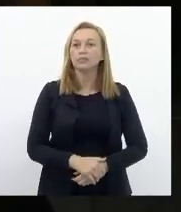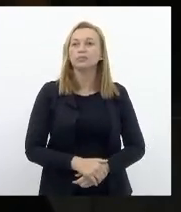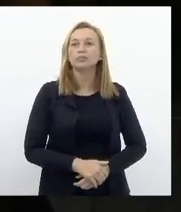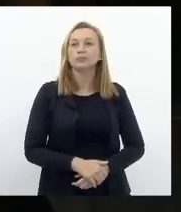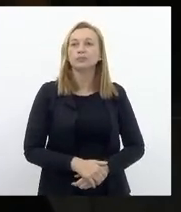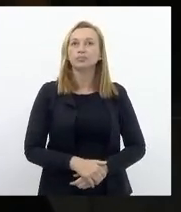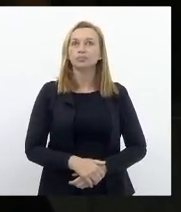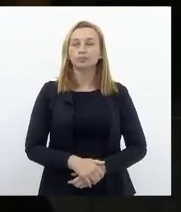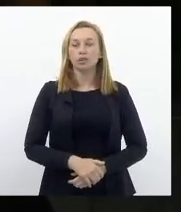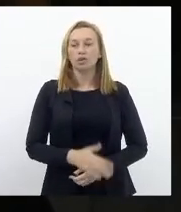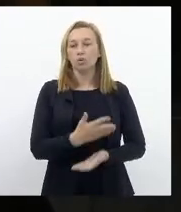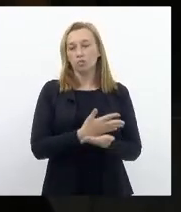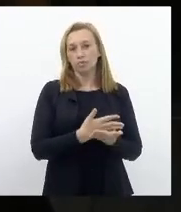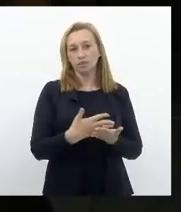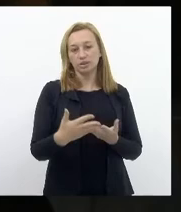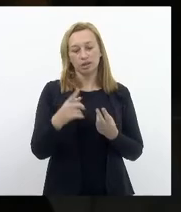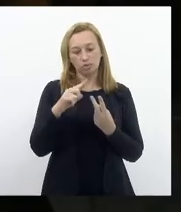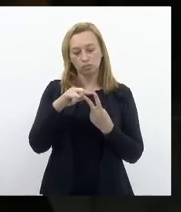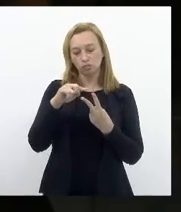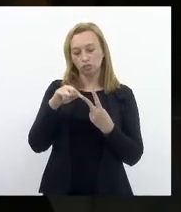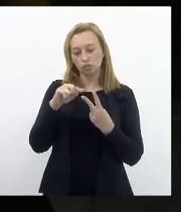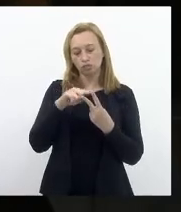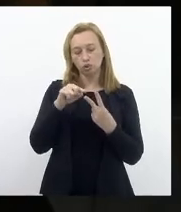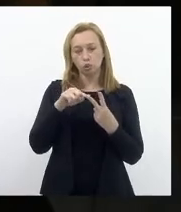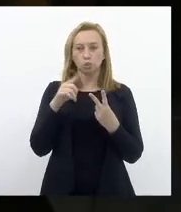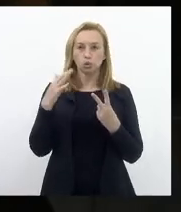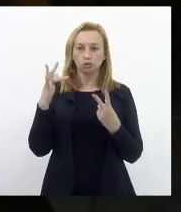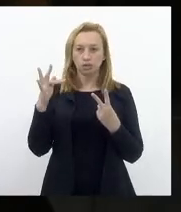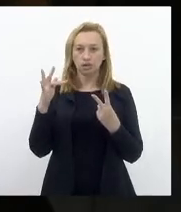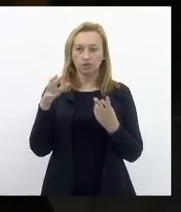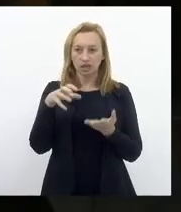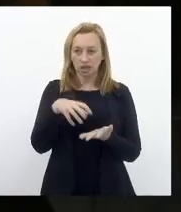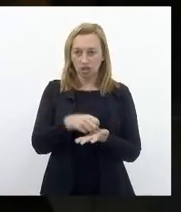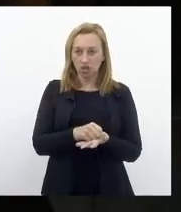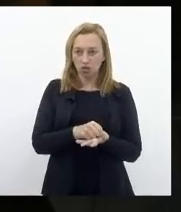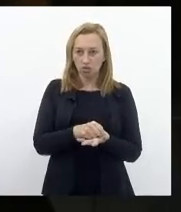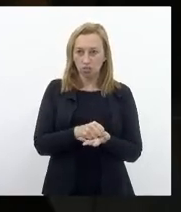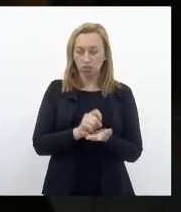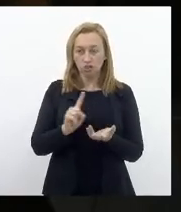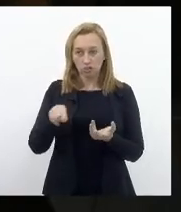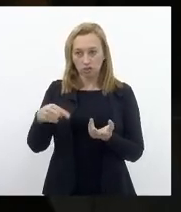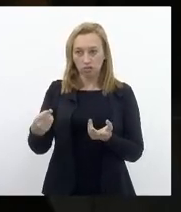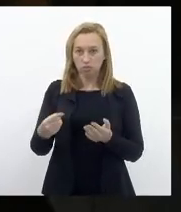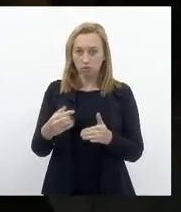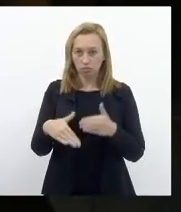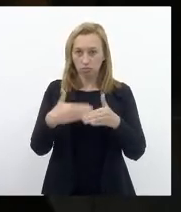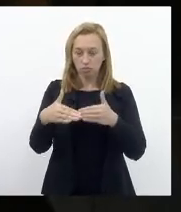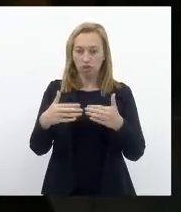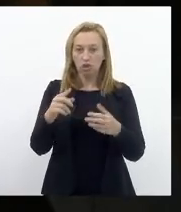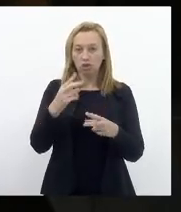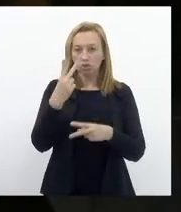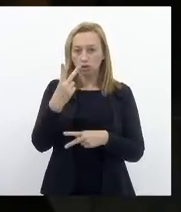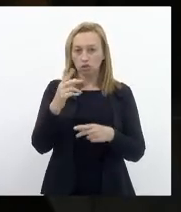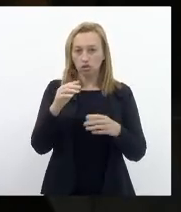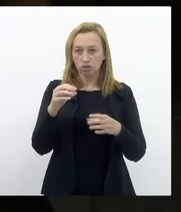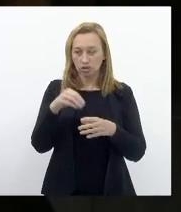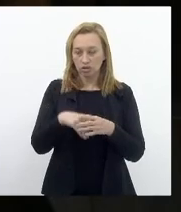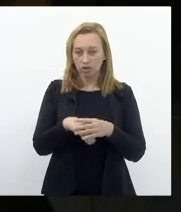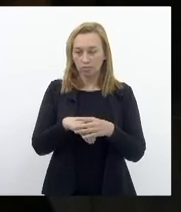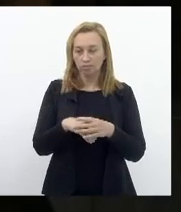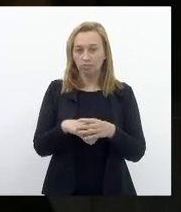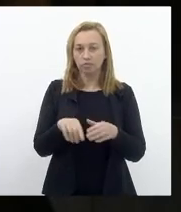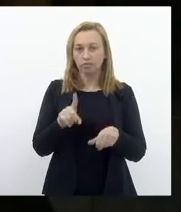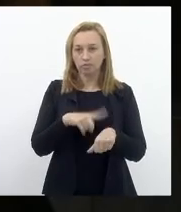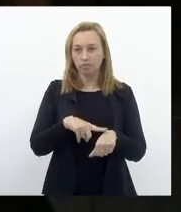Começar por duas Breves Notas Registros E em seguida Desenvolver Dois temas Dentro do meu tempo